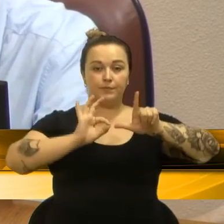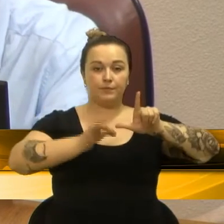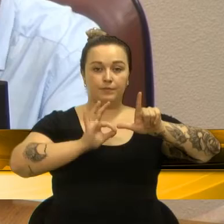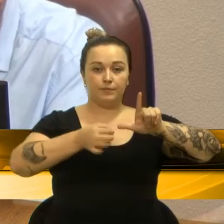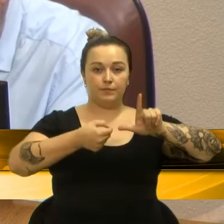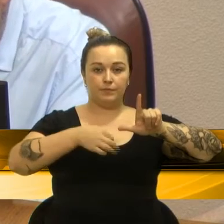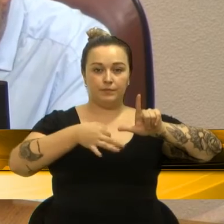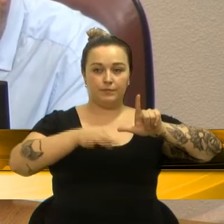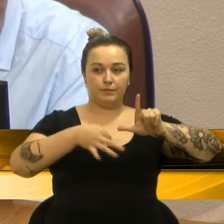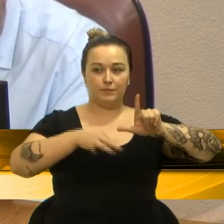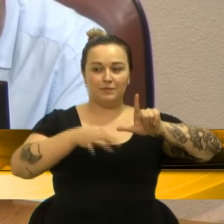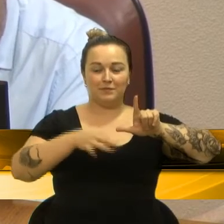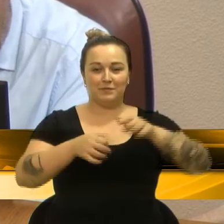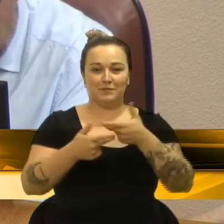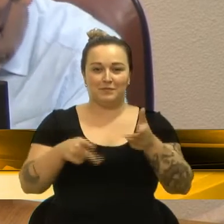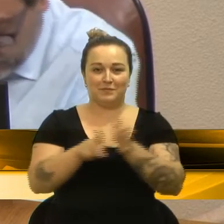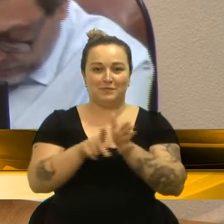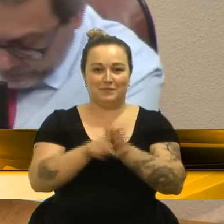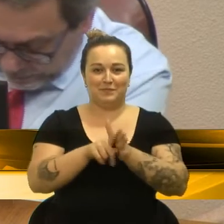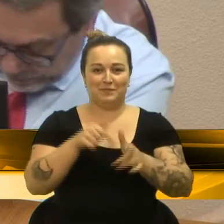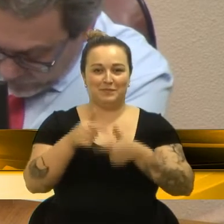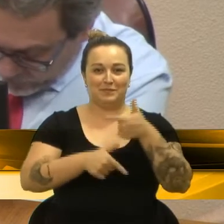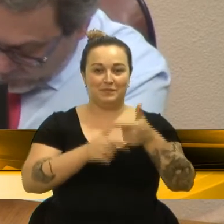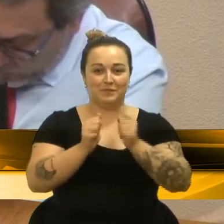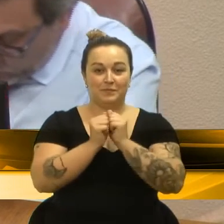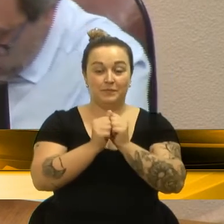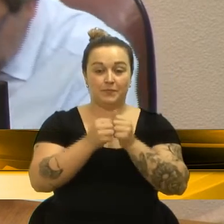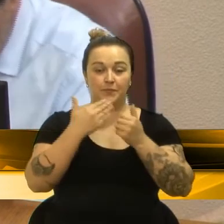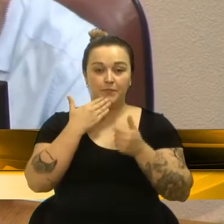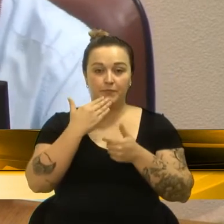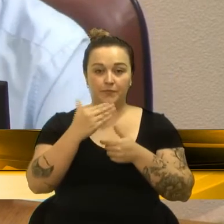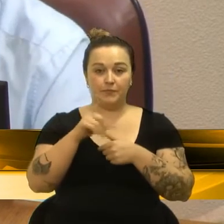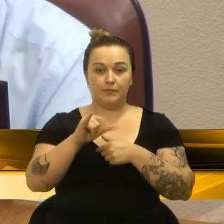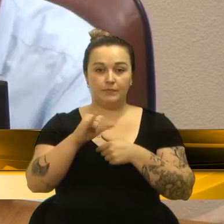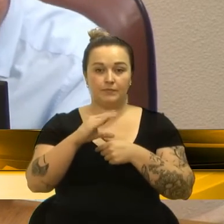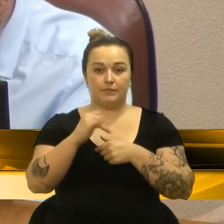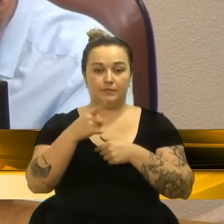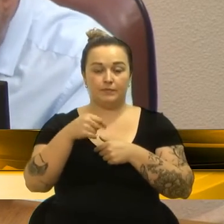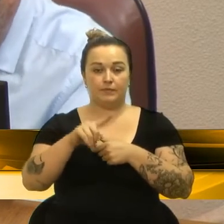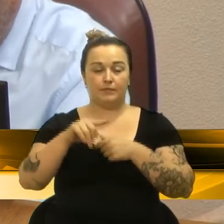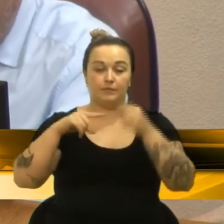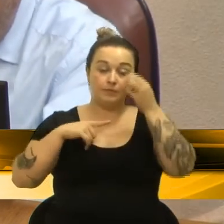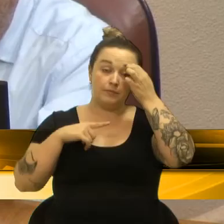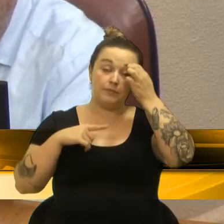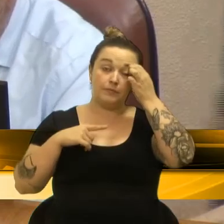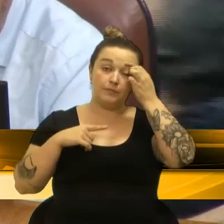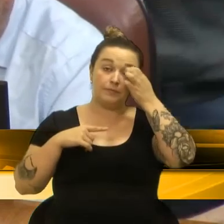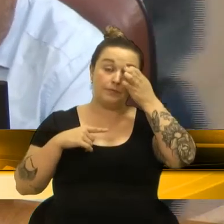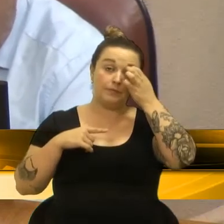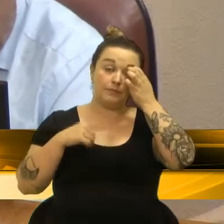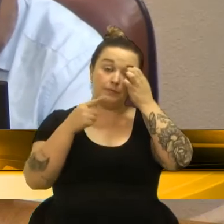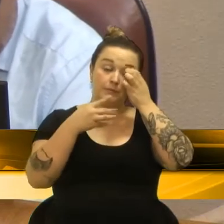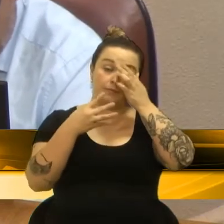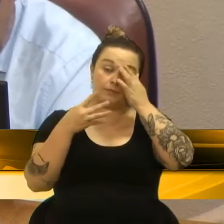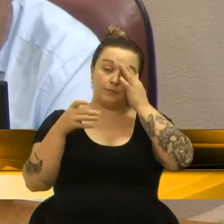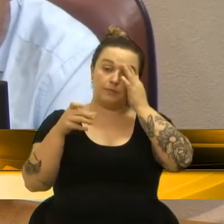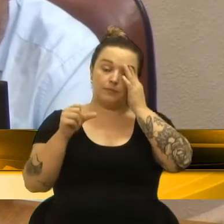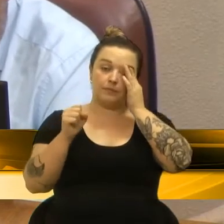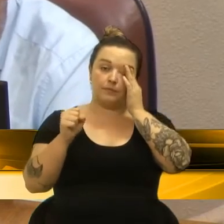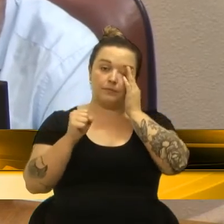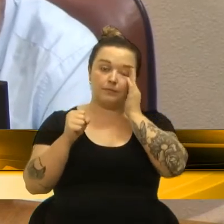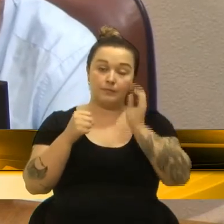de Licitações, aviso de licitação, modalidade e procedimentos seletivos simplificados, 149, 2019.